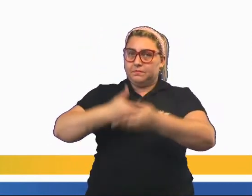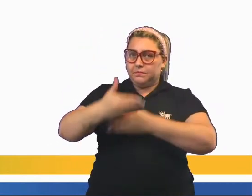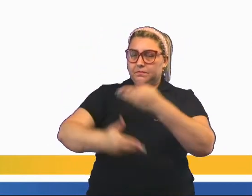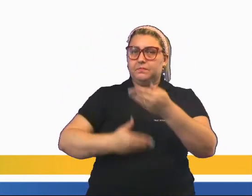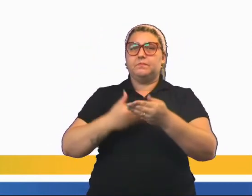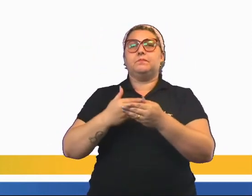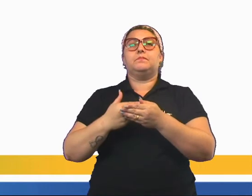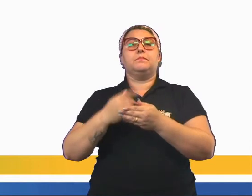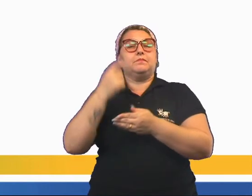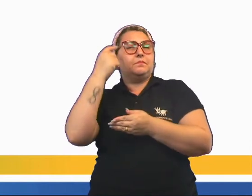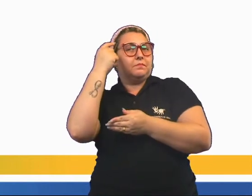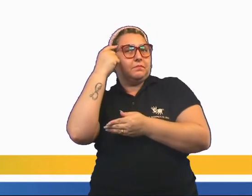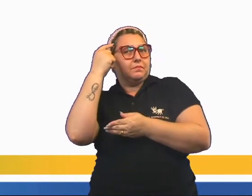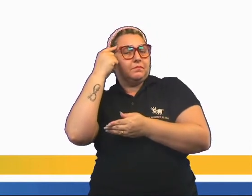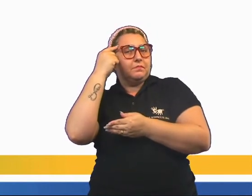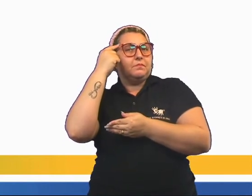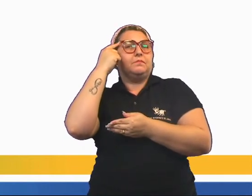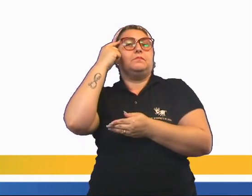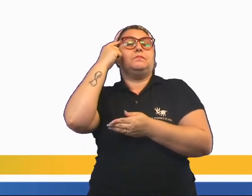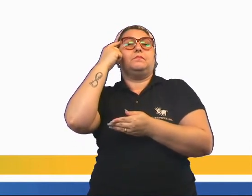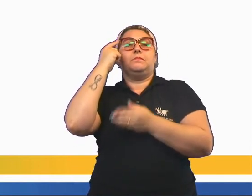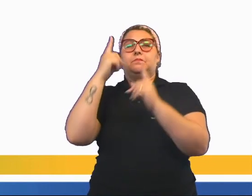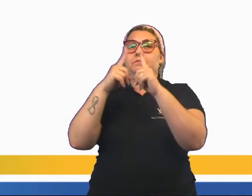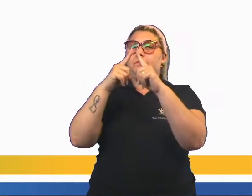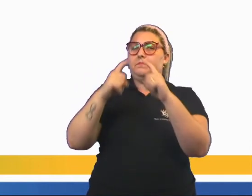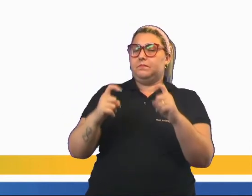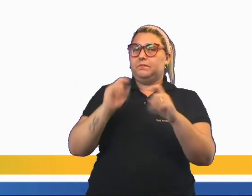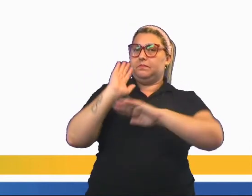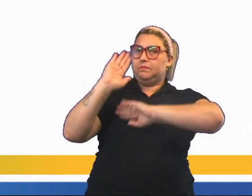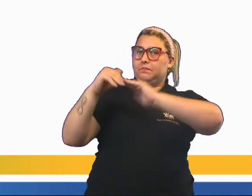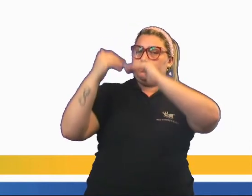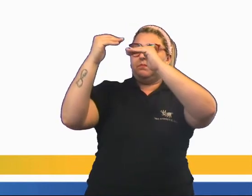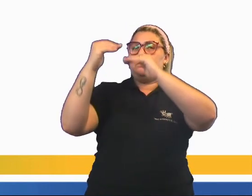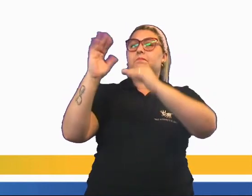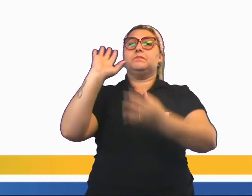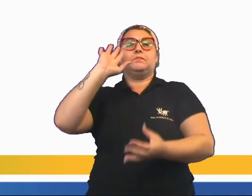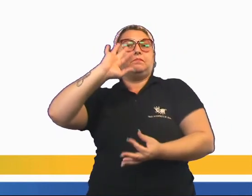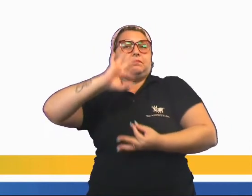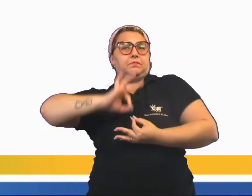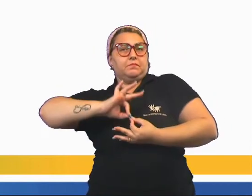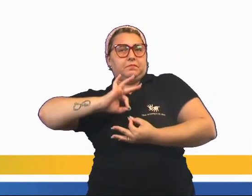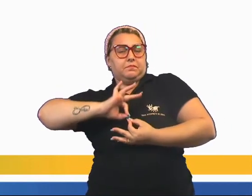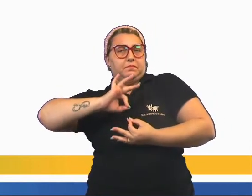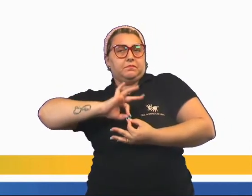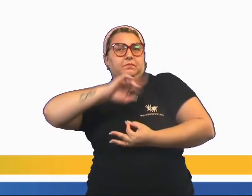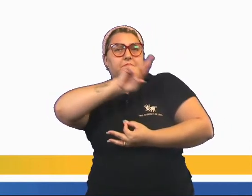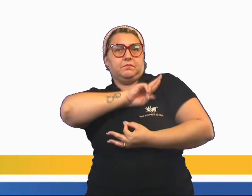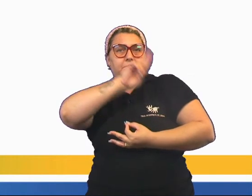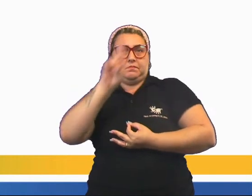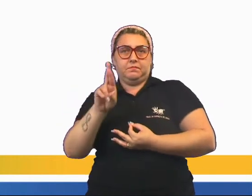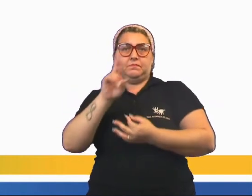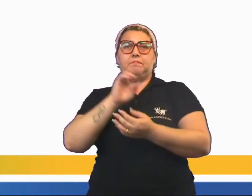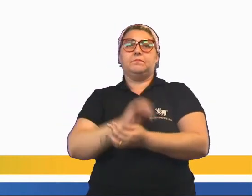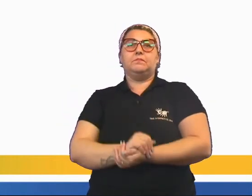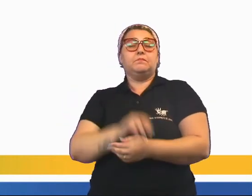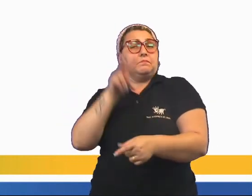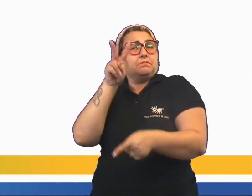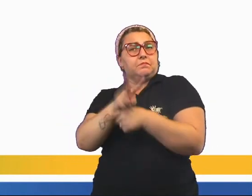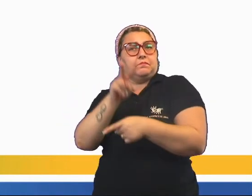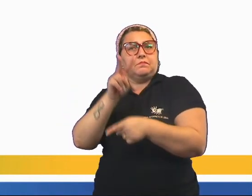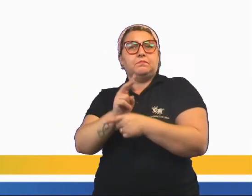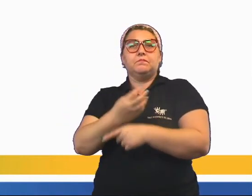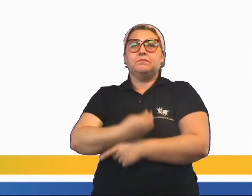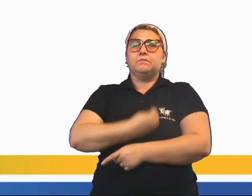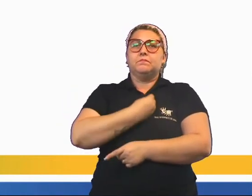ao desenvolvimento racional no lado científico e ao desenvolvimento espiritual no aspecto religioso. E a